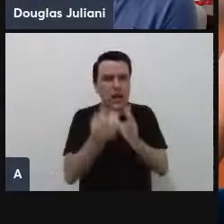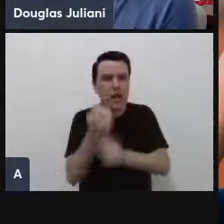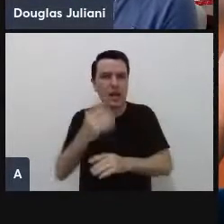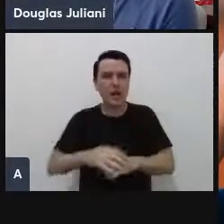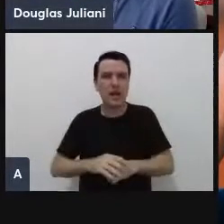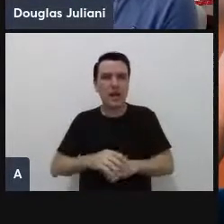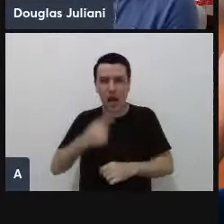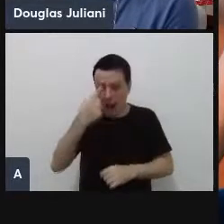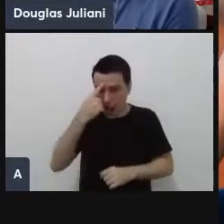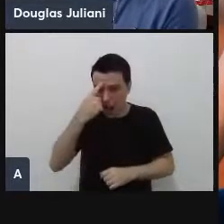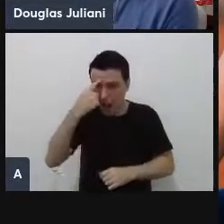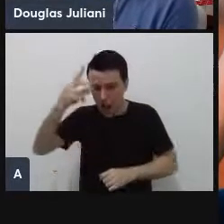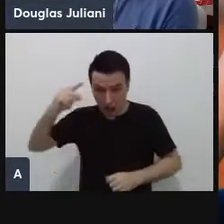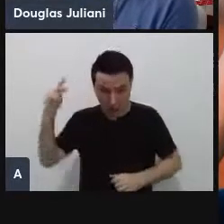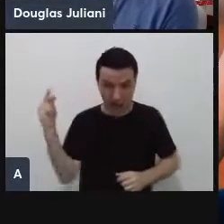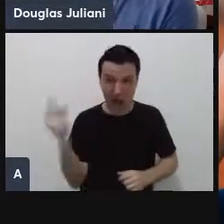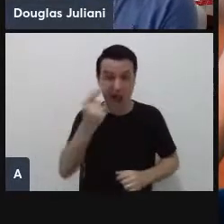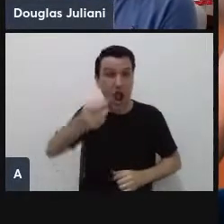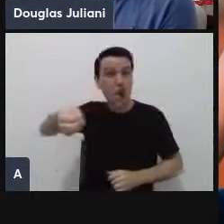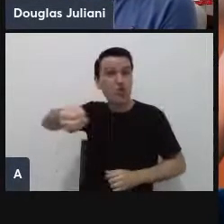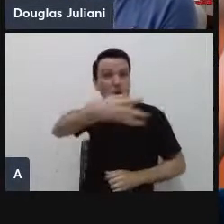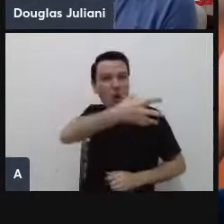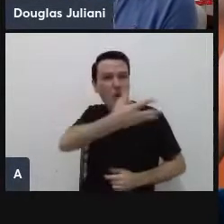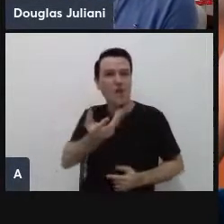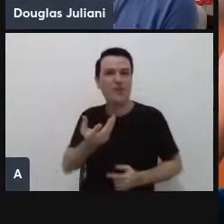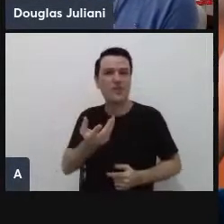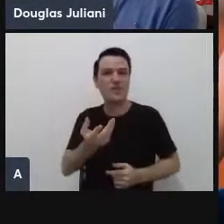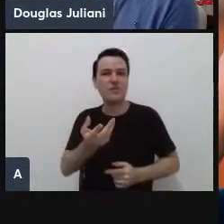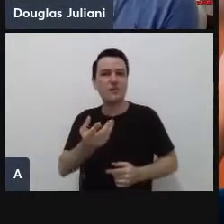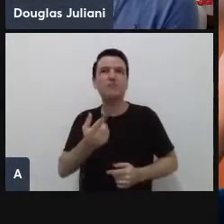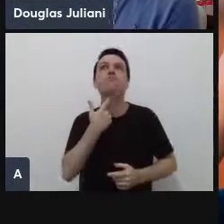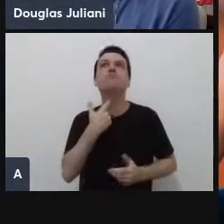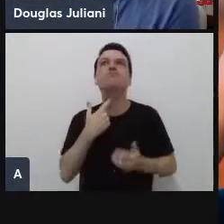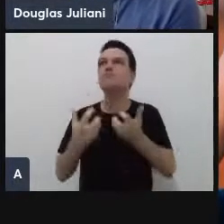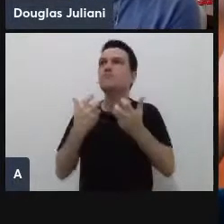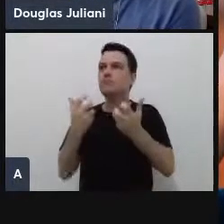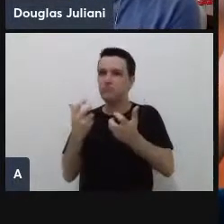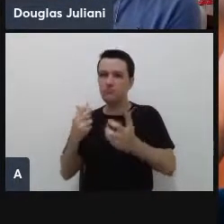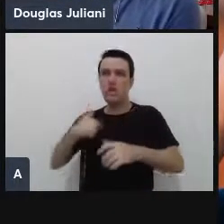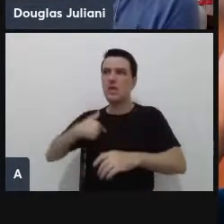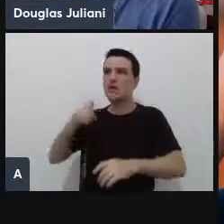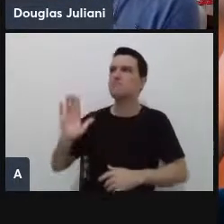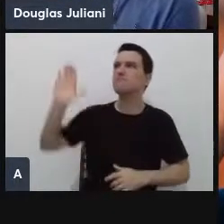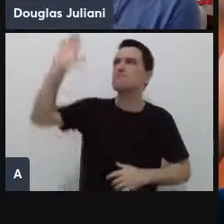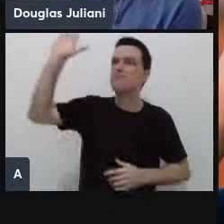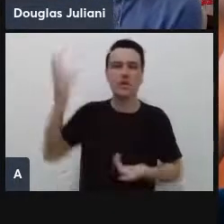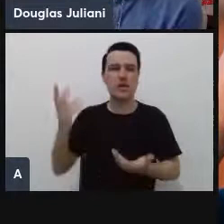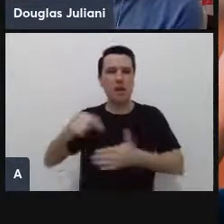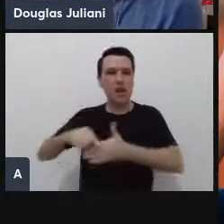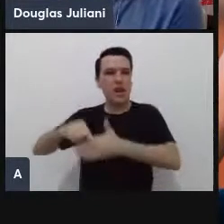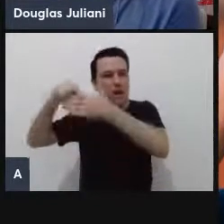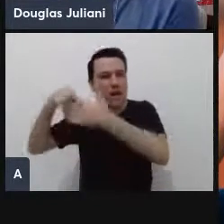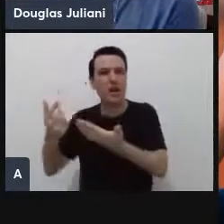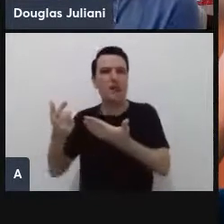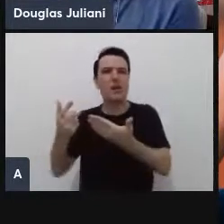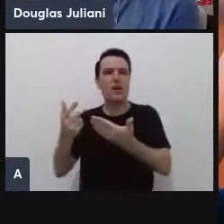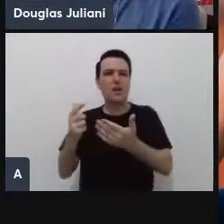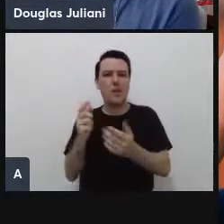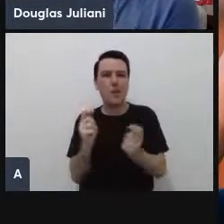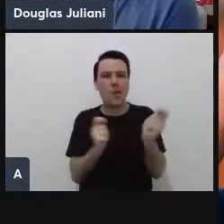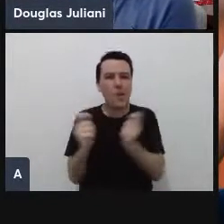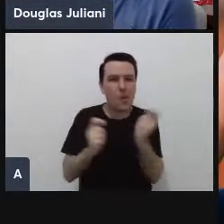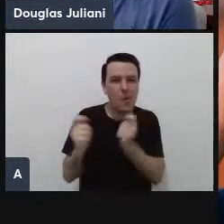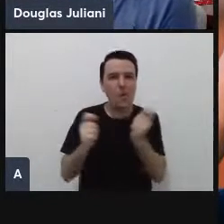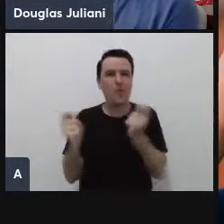originalidade, questão da diferenciação, iniciativa, liderança e influência social, uso, monitoramento e controle,